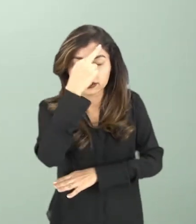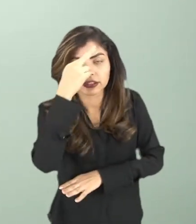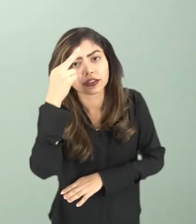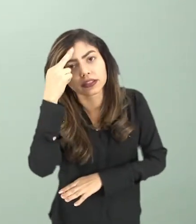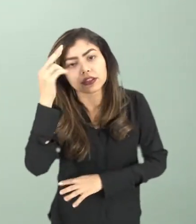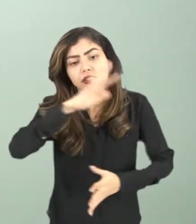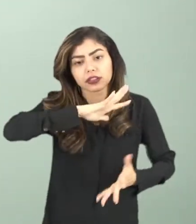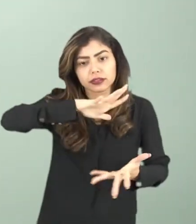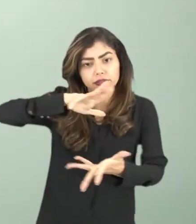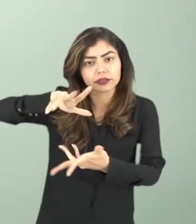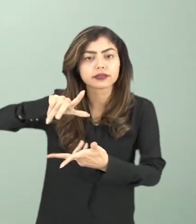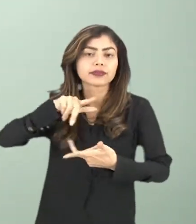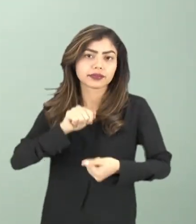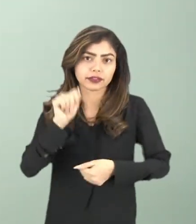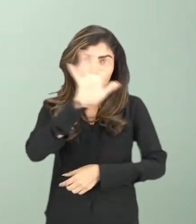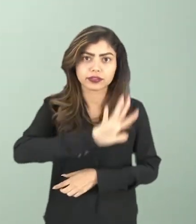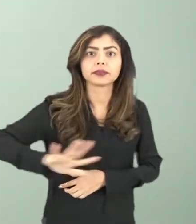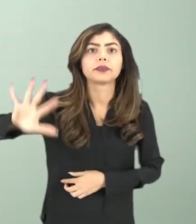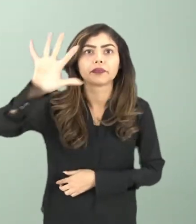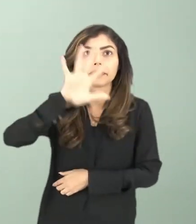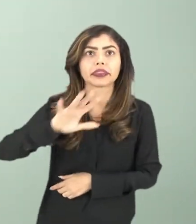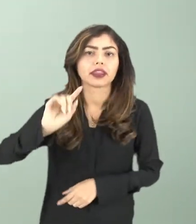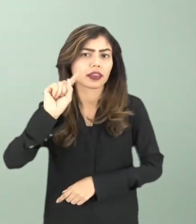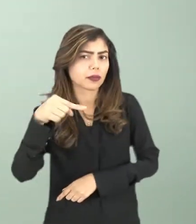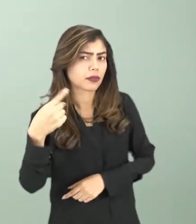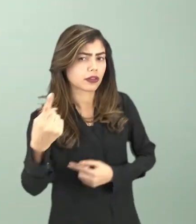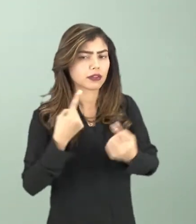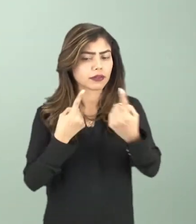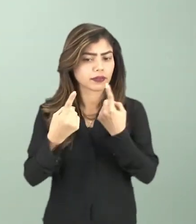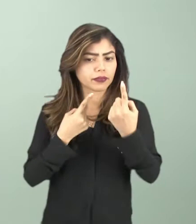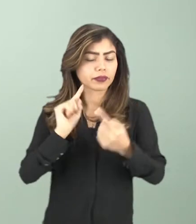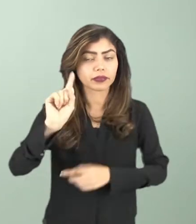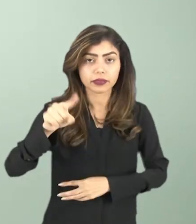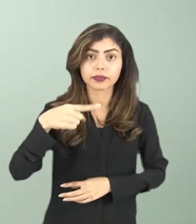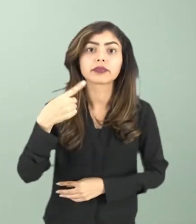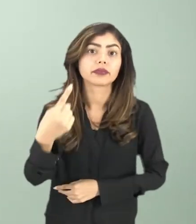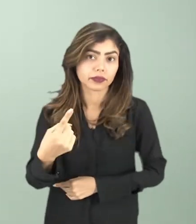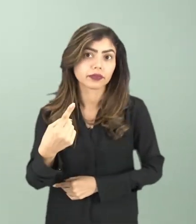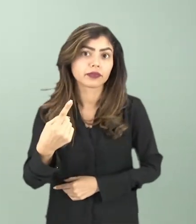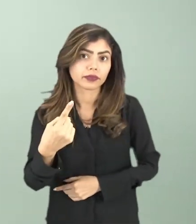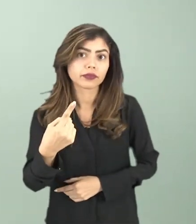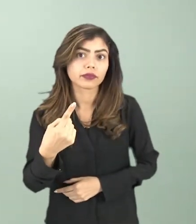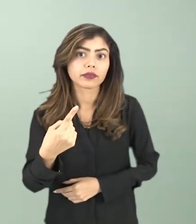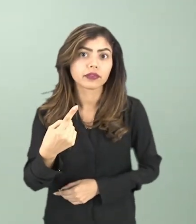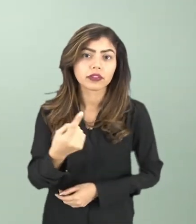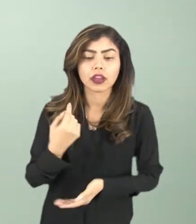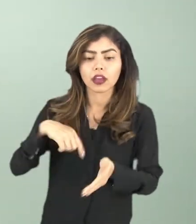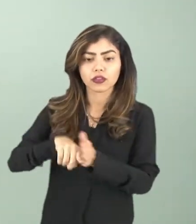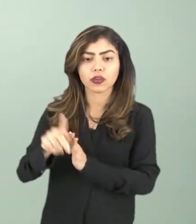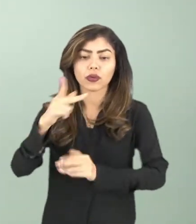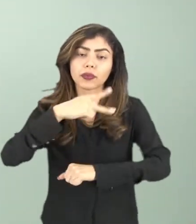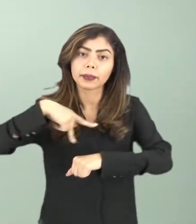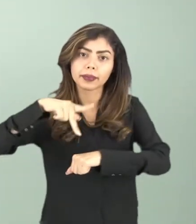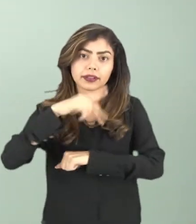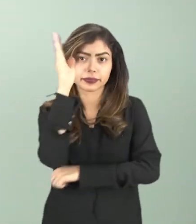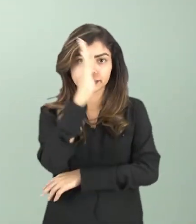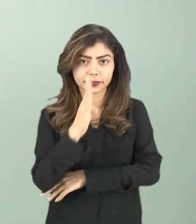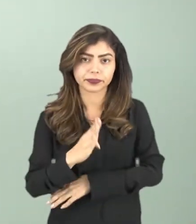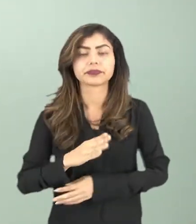mundial, a história geral, depois a gente vai discutir nas próximas aulas as questões do nosso país, Brasil.